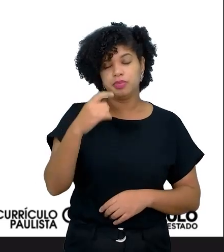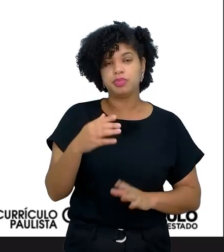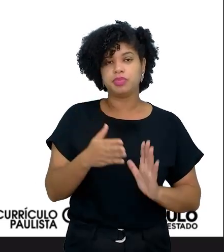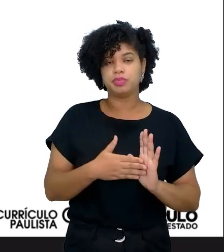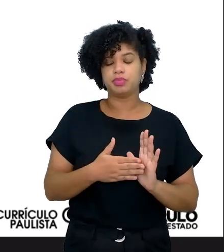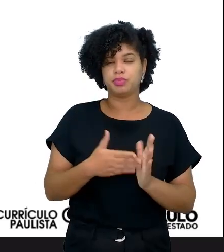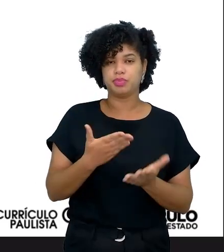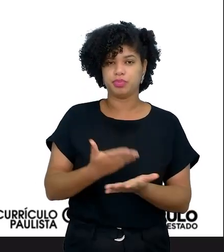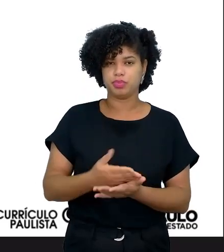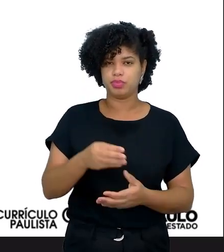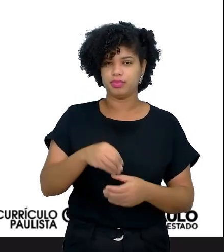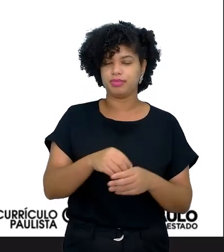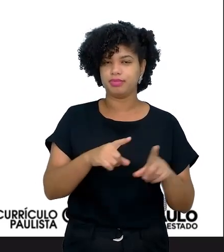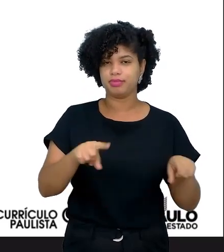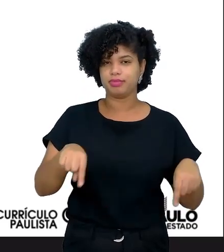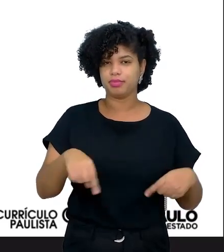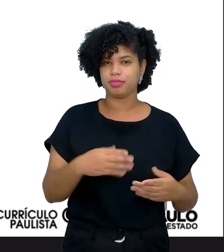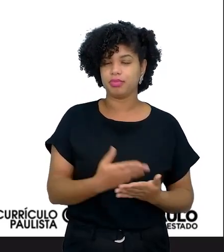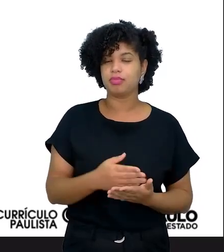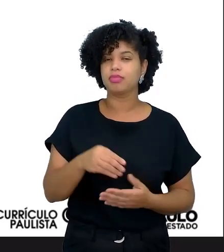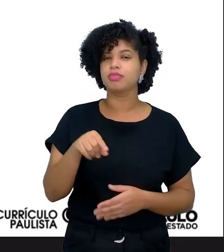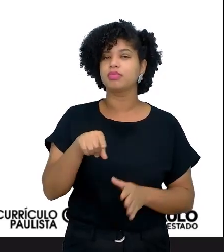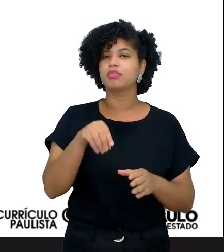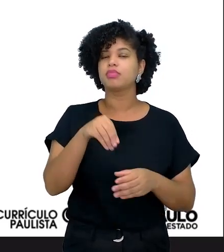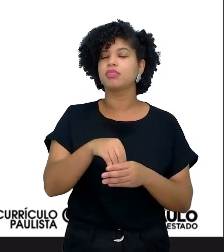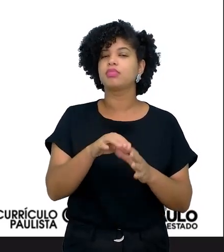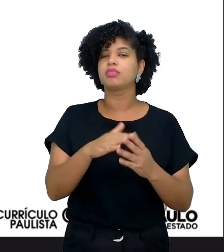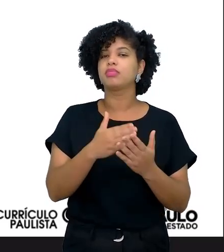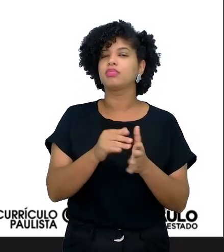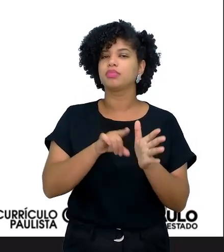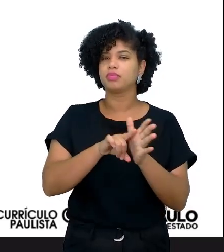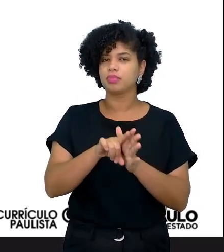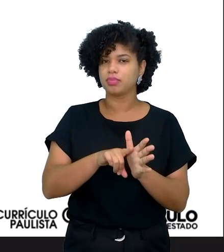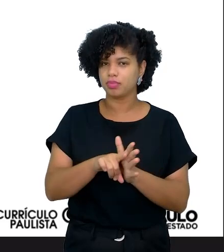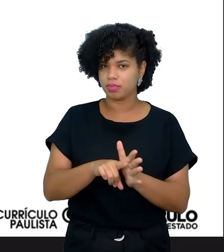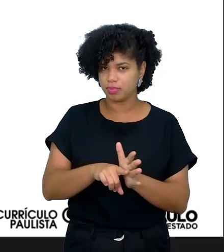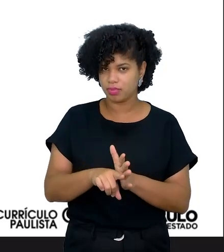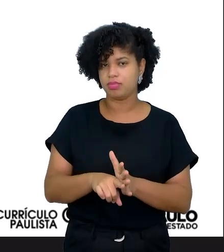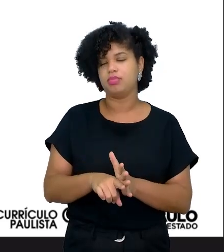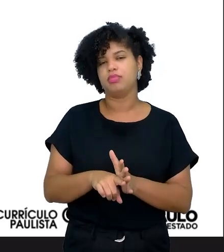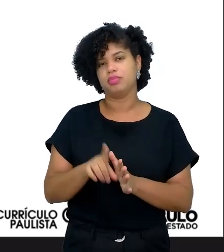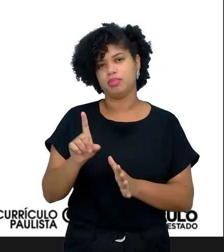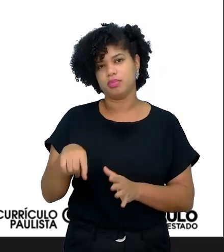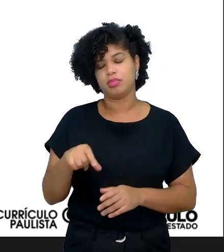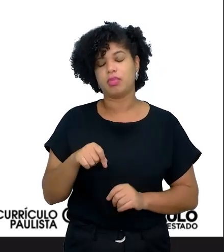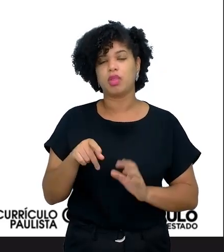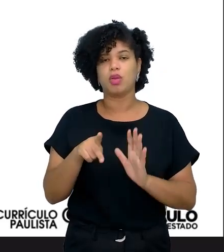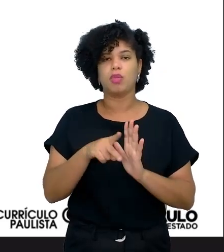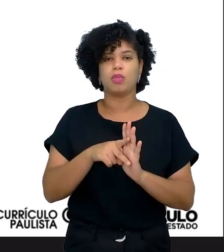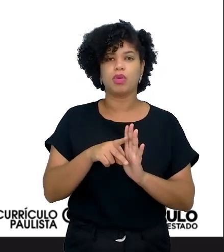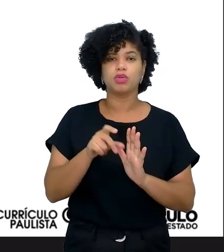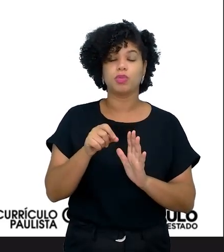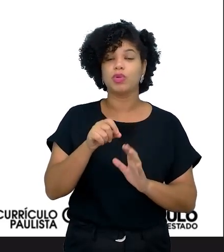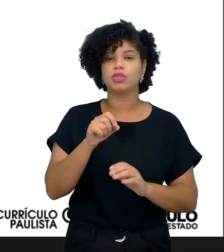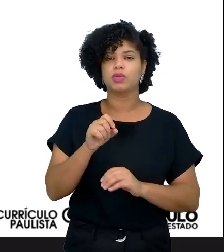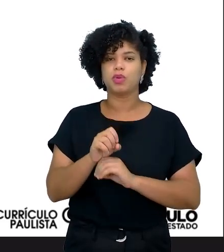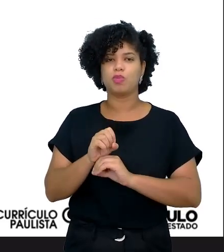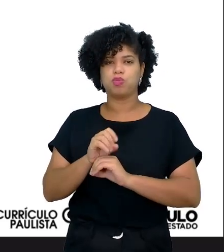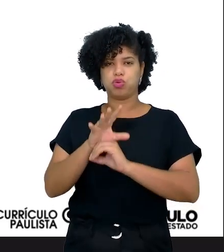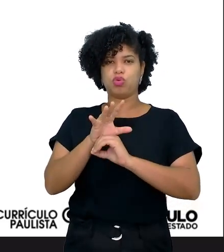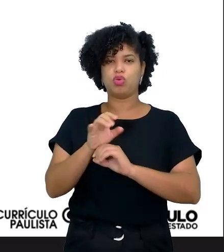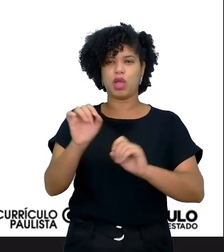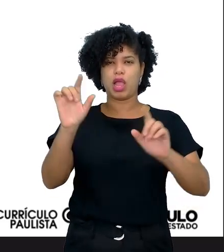estudantes, pesquisar lá na escola se ele tem à sua disposição, retoprojetor, notebooks,